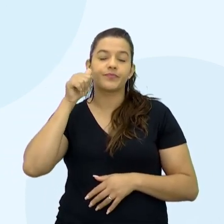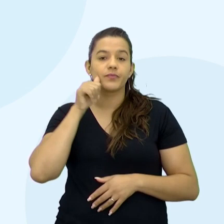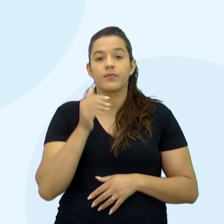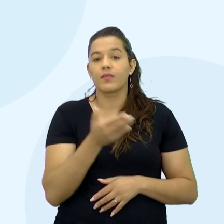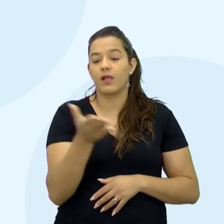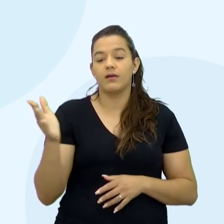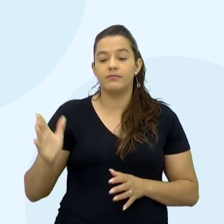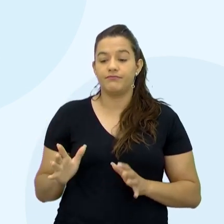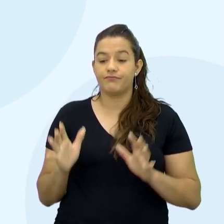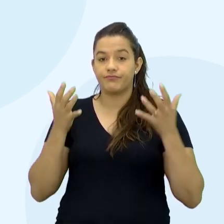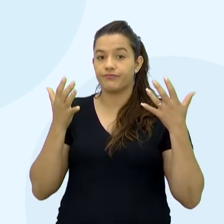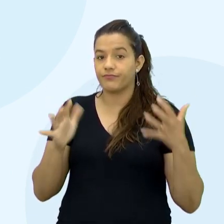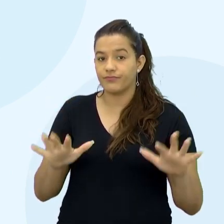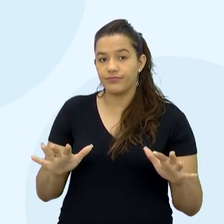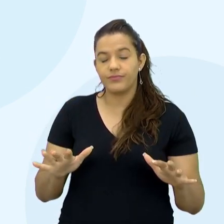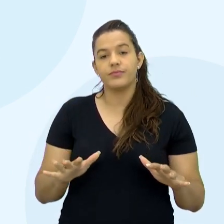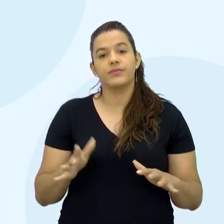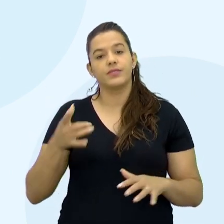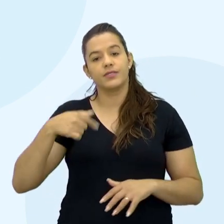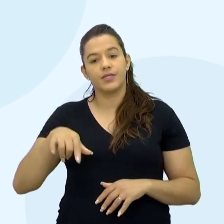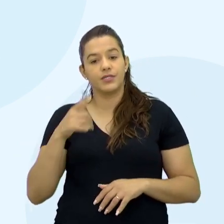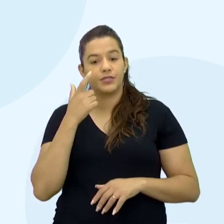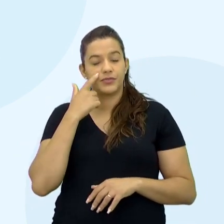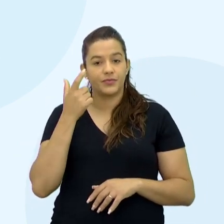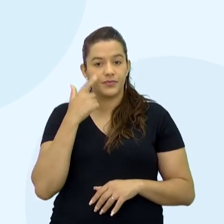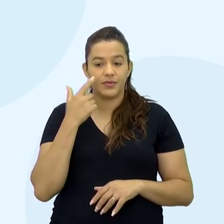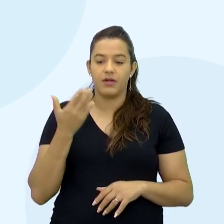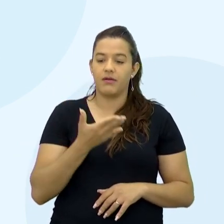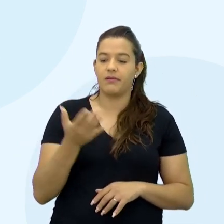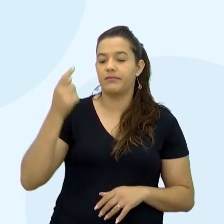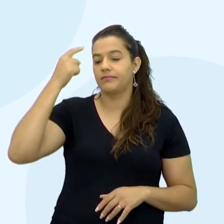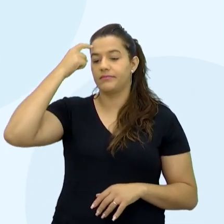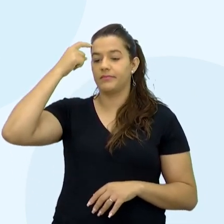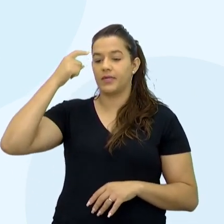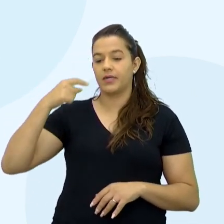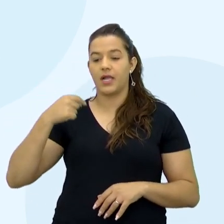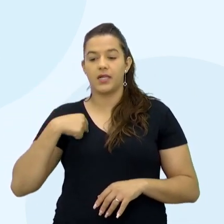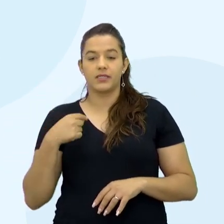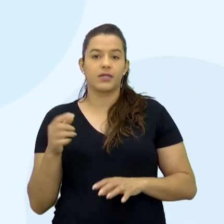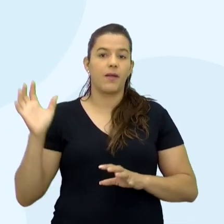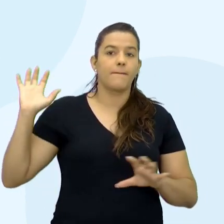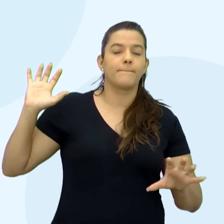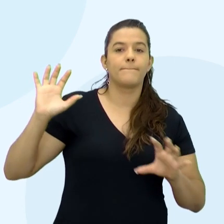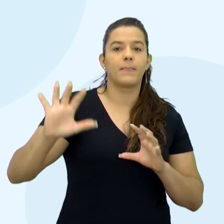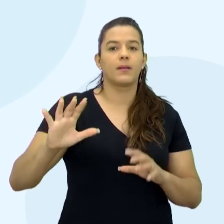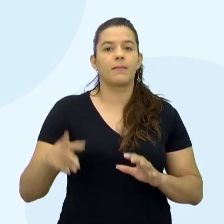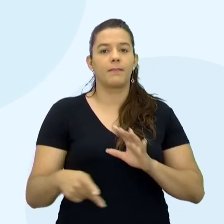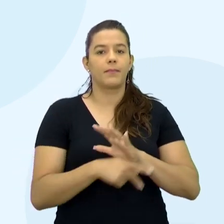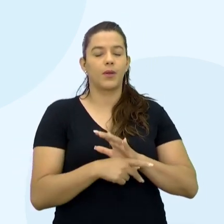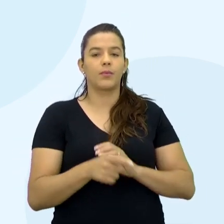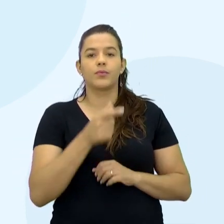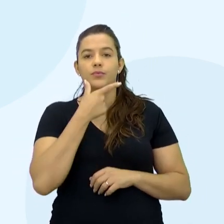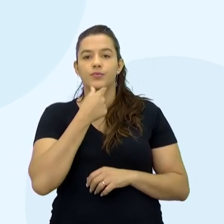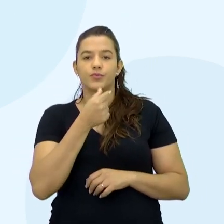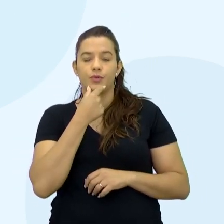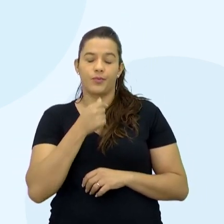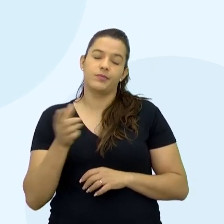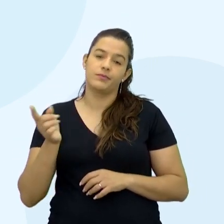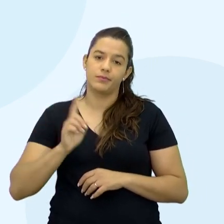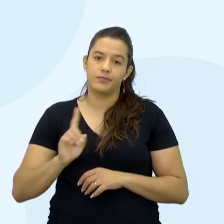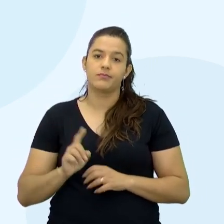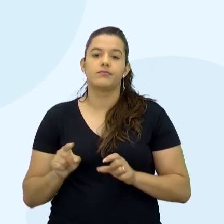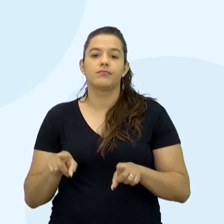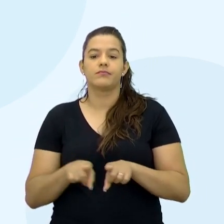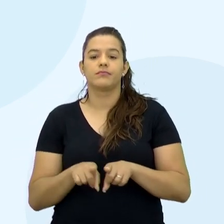propõem tanto a jogar Porque a gente vem Infelizmente com aquela questão Ah, então seu futsal Agora é para os meninos É dos meninos Eu